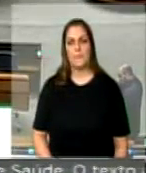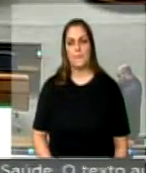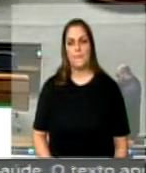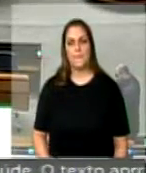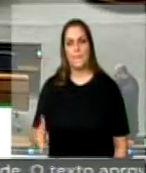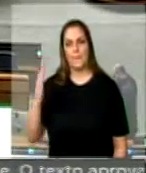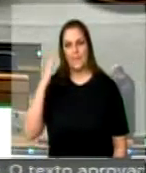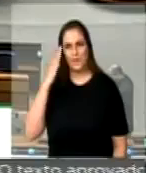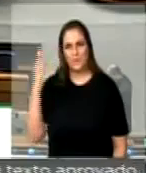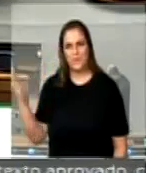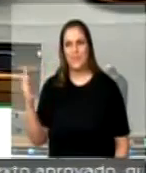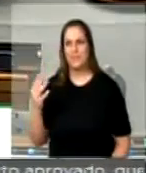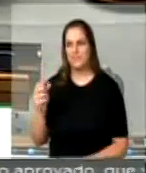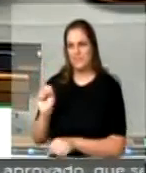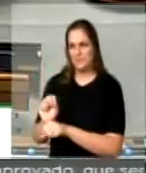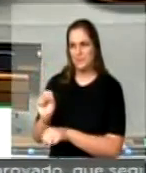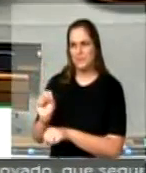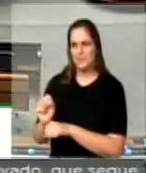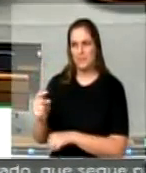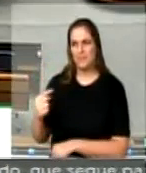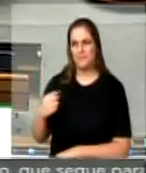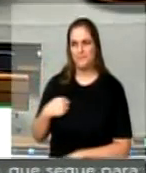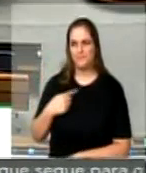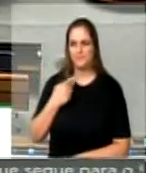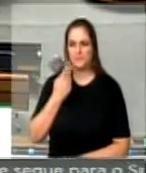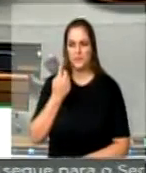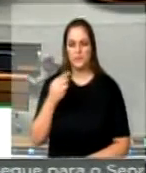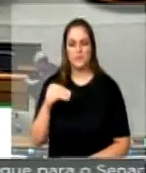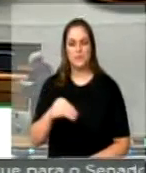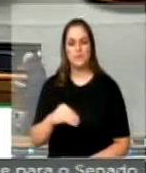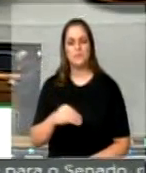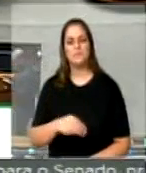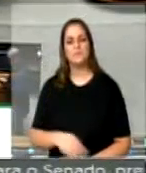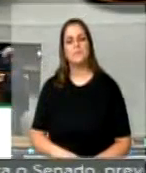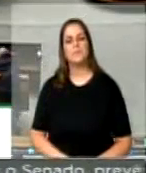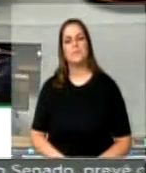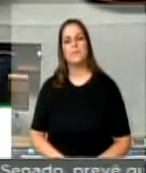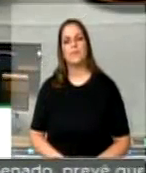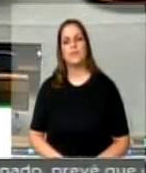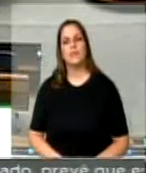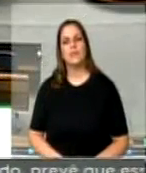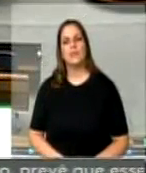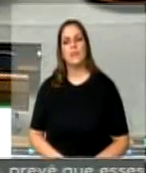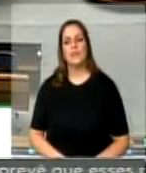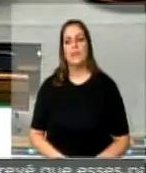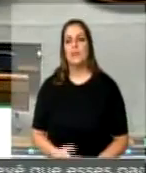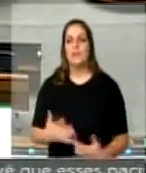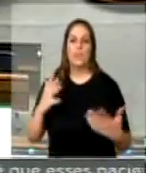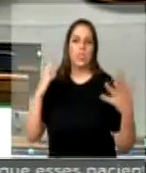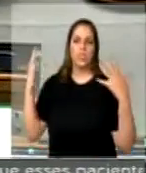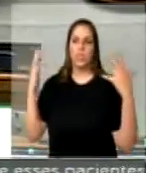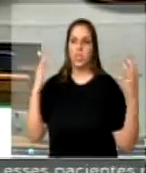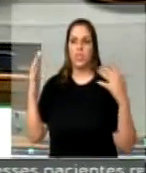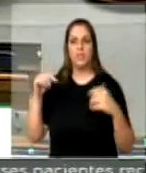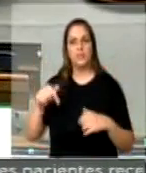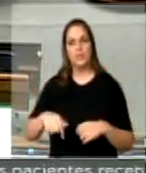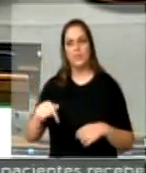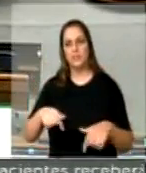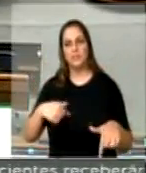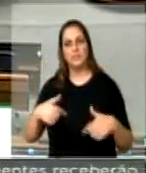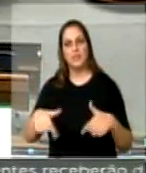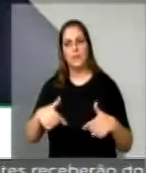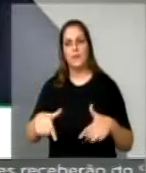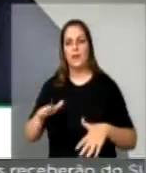agradeço ao deputado Narciso Peronde dizer que no dia a dia nosso aqui, deputado Peronde, a gente fica na correria e não